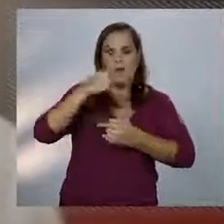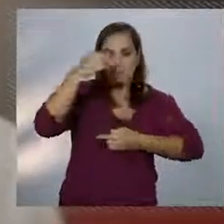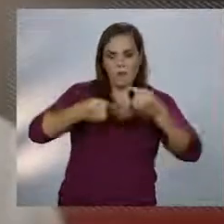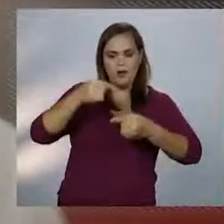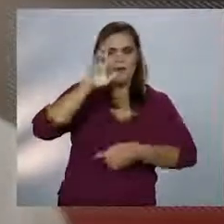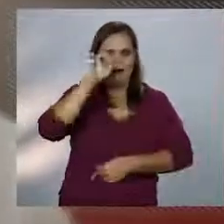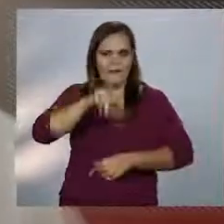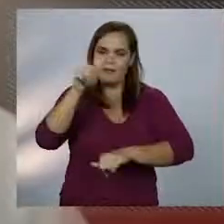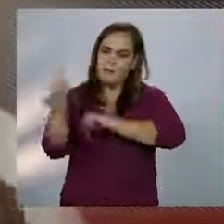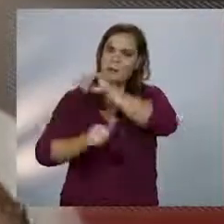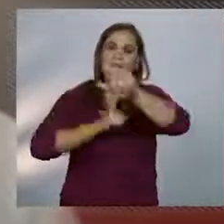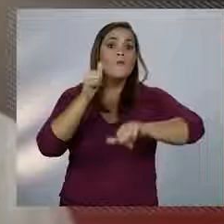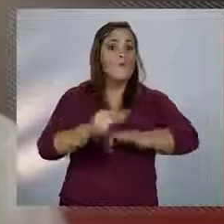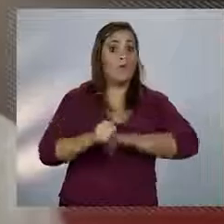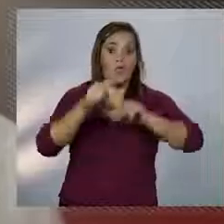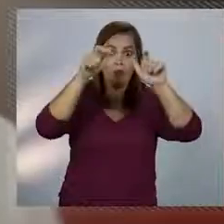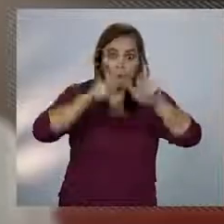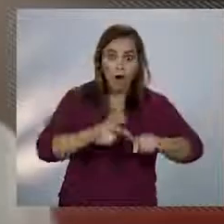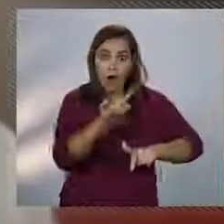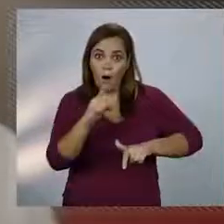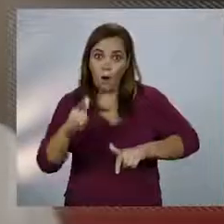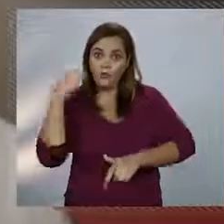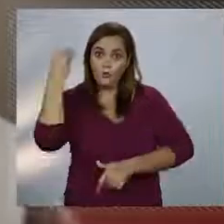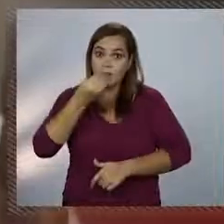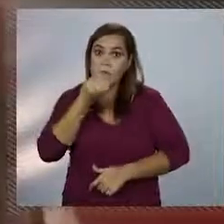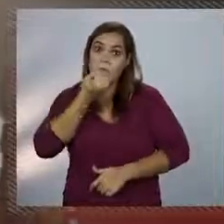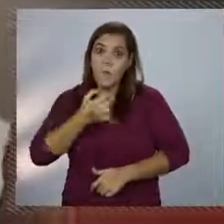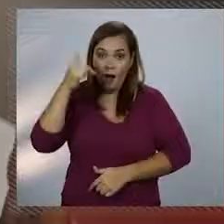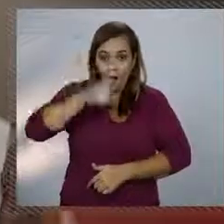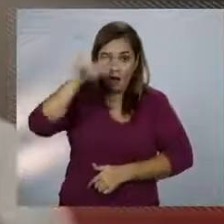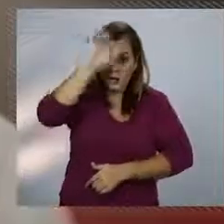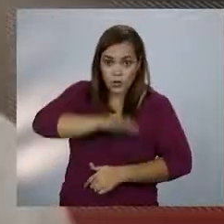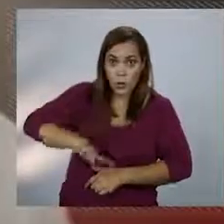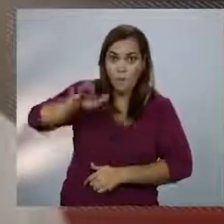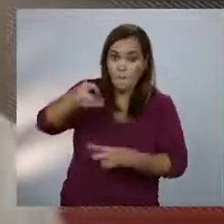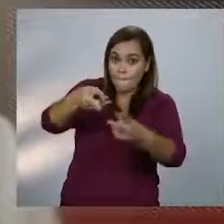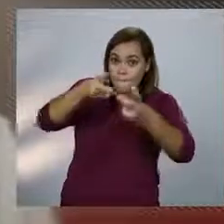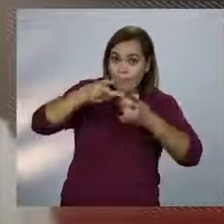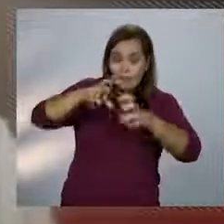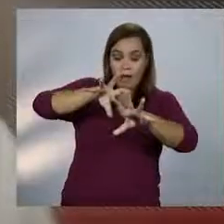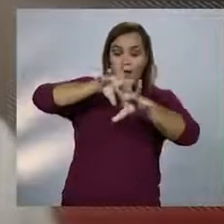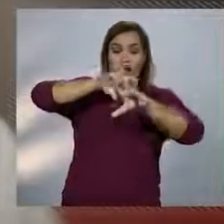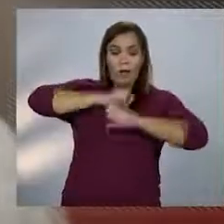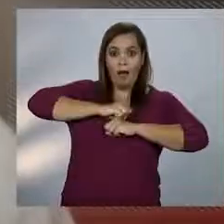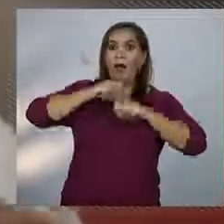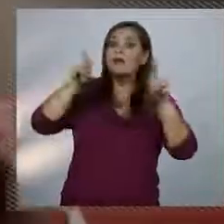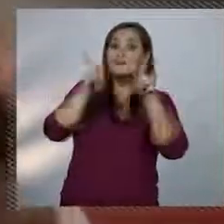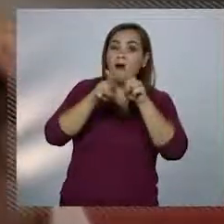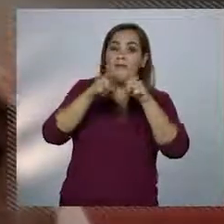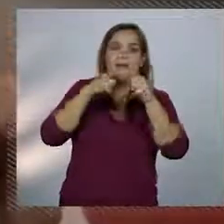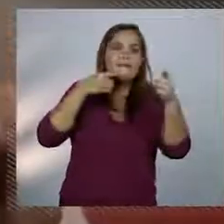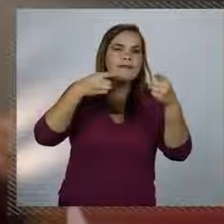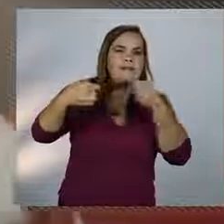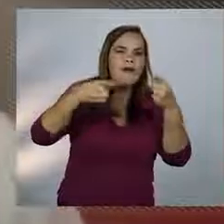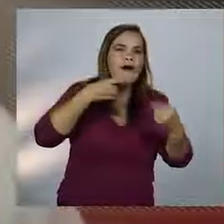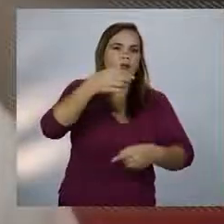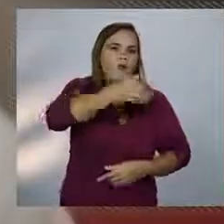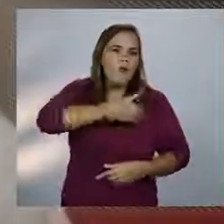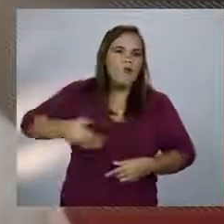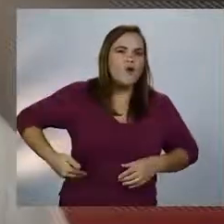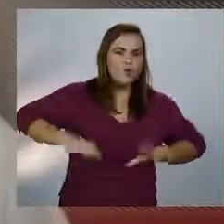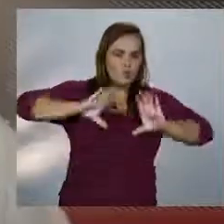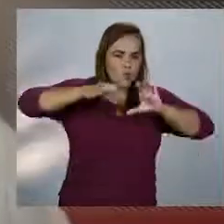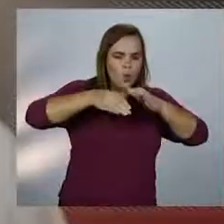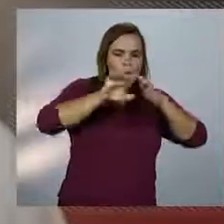certo no Nordeste e fazer um governo de diálogo entre empresários e trabalhadores. Os governadores do PT ou